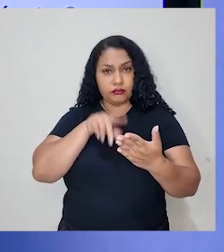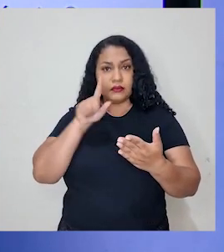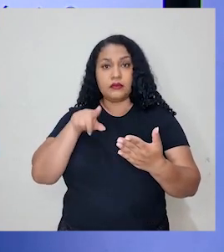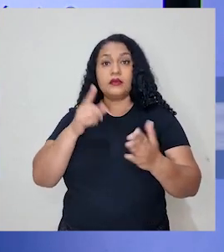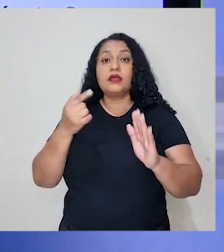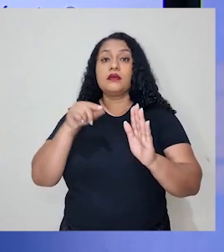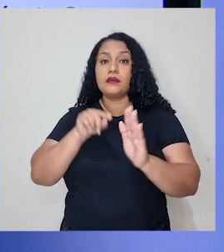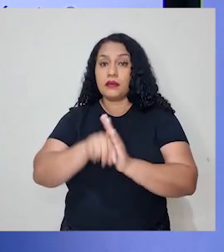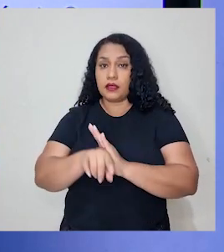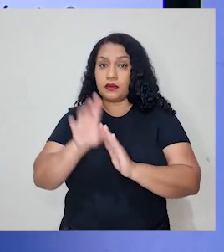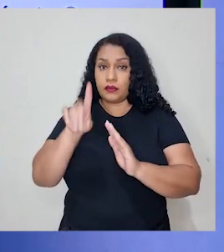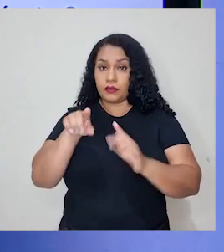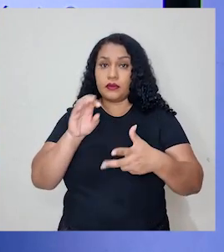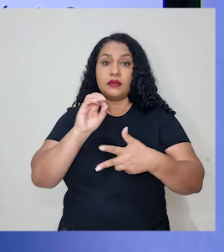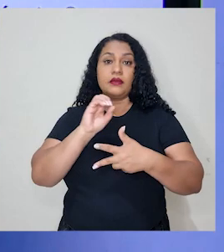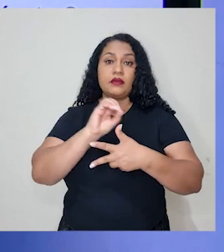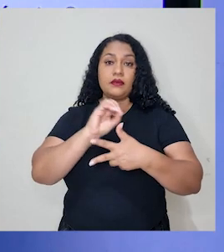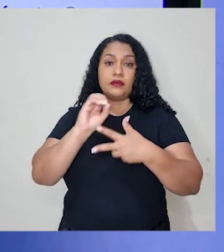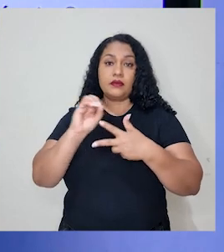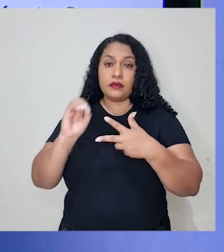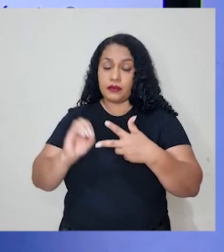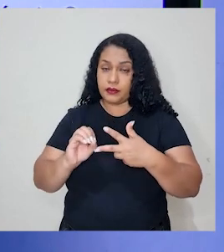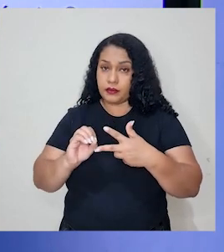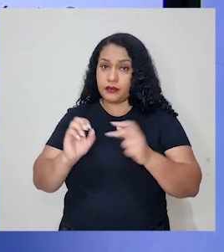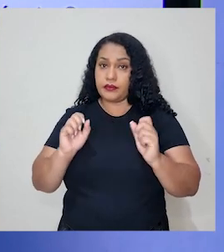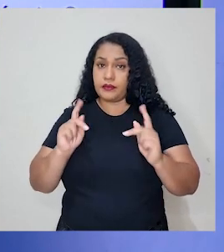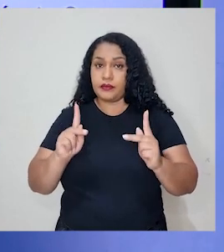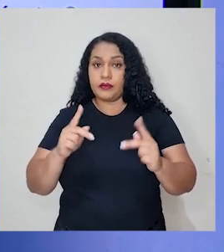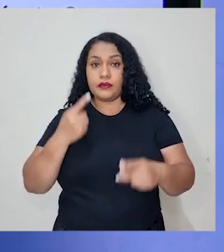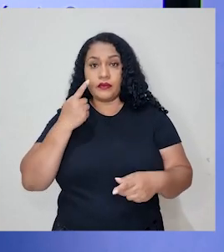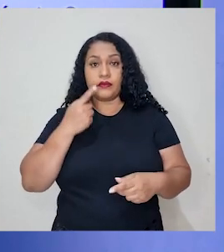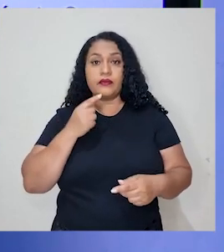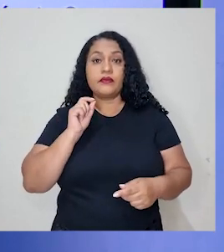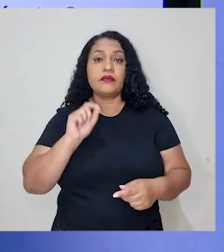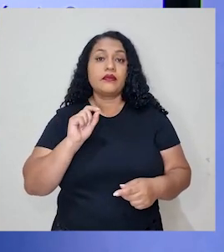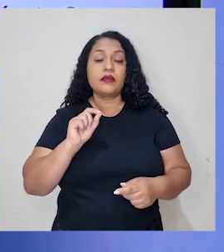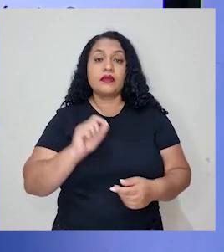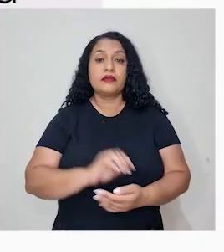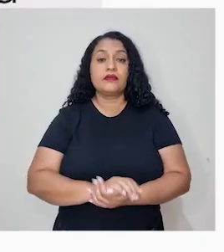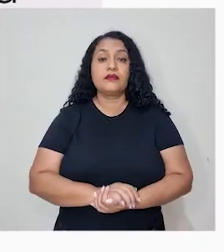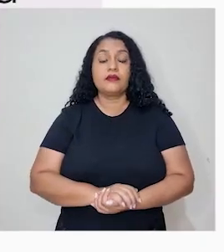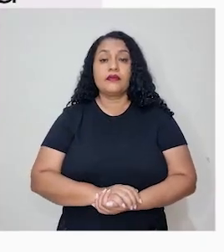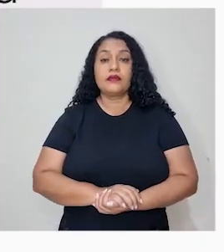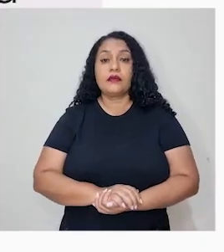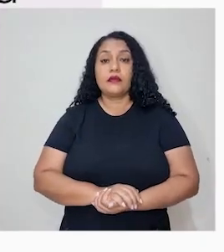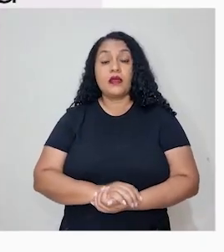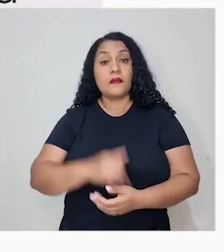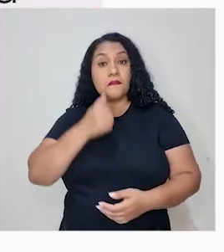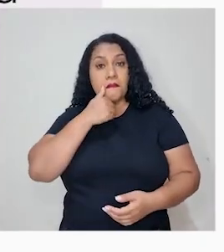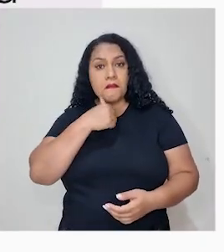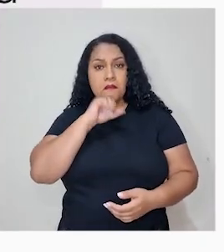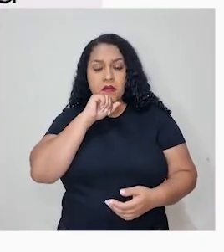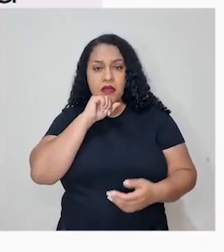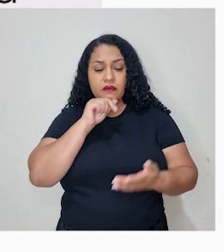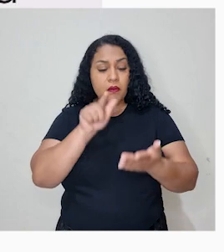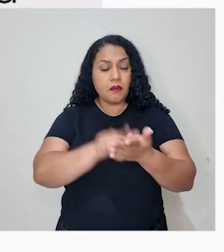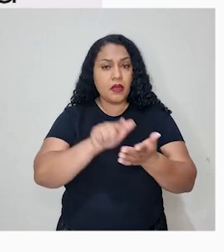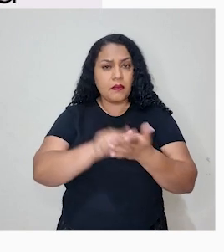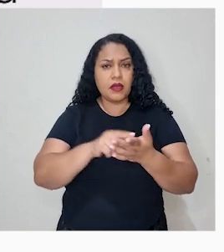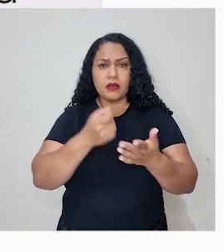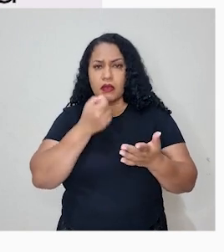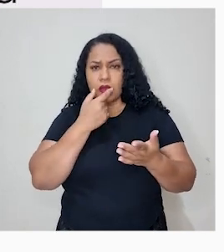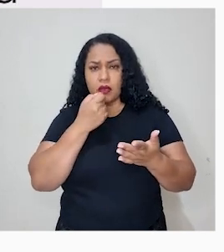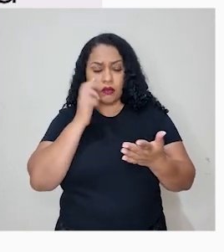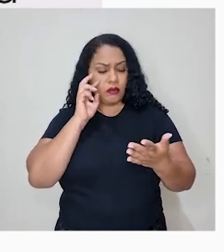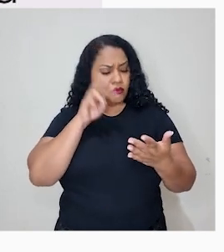É uma questão que foi questão do Enem, e que diz o seguinte. Uma mãe recorreu à bula para verificar